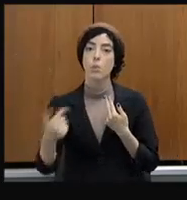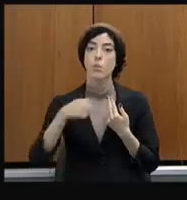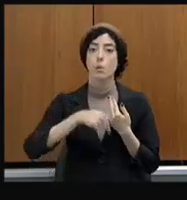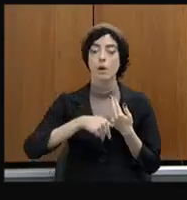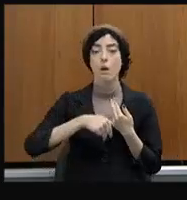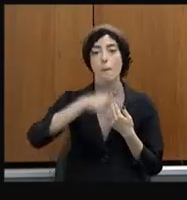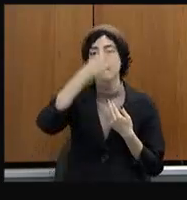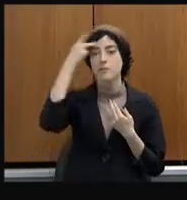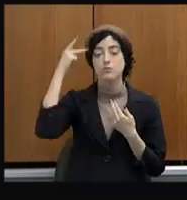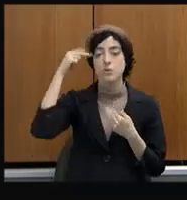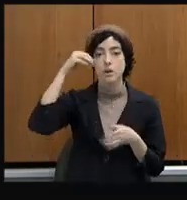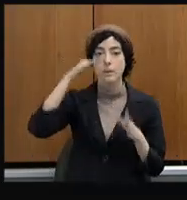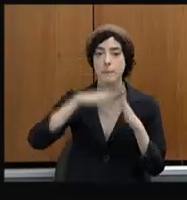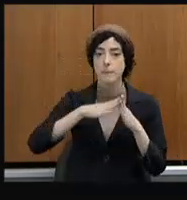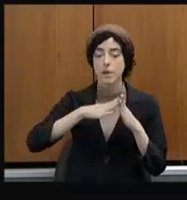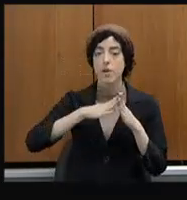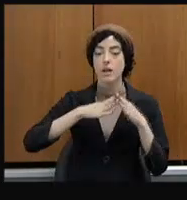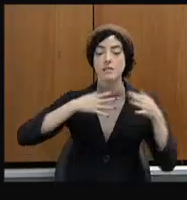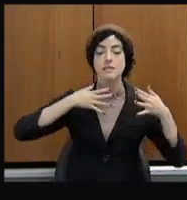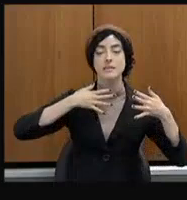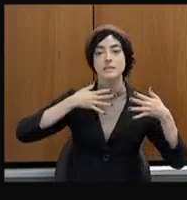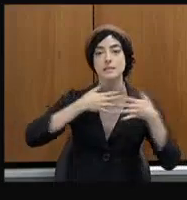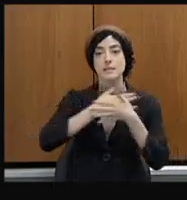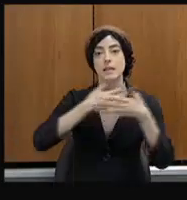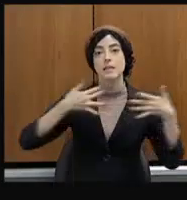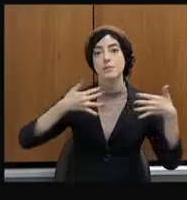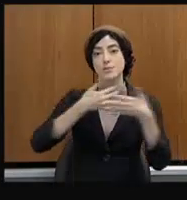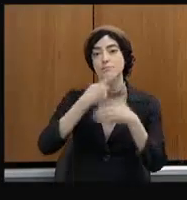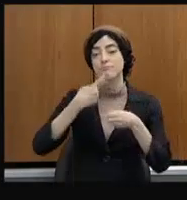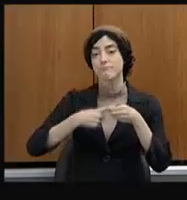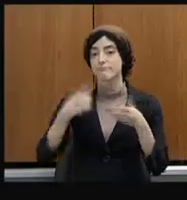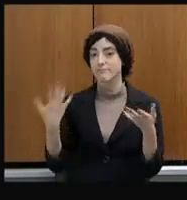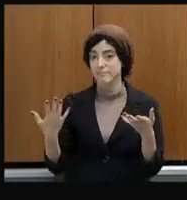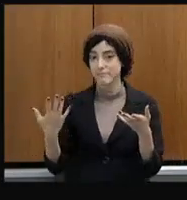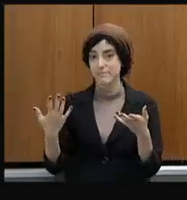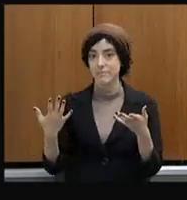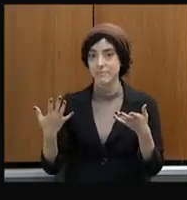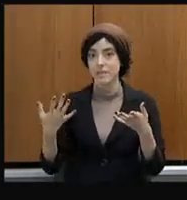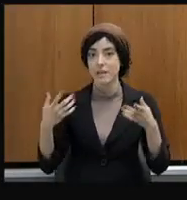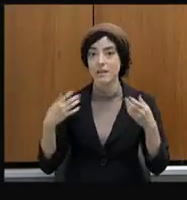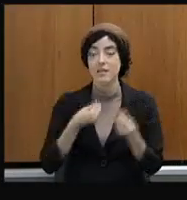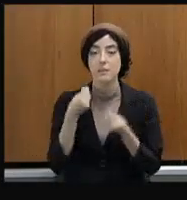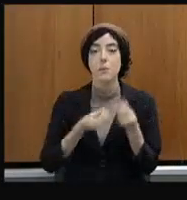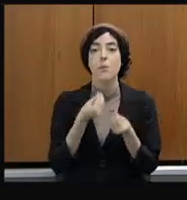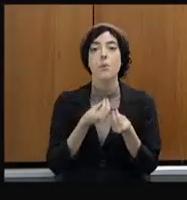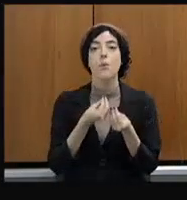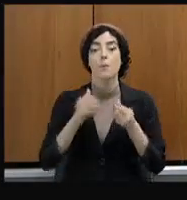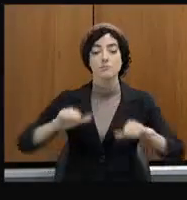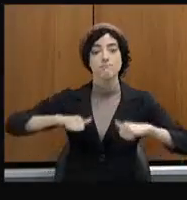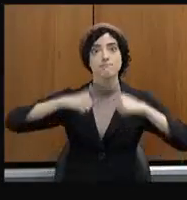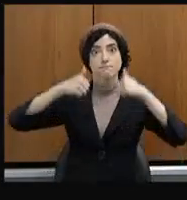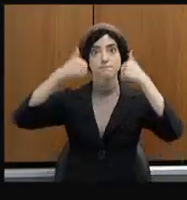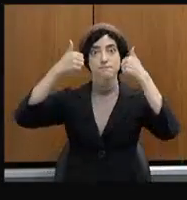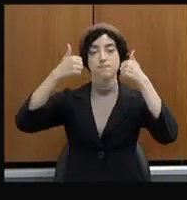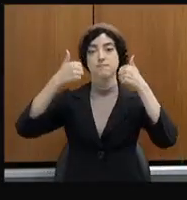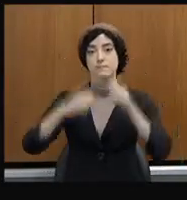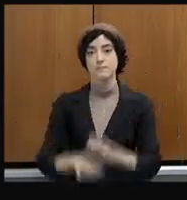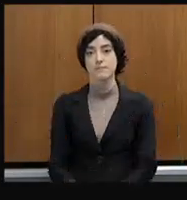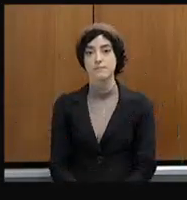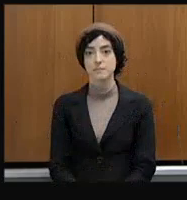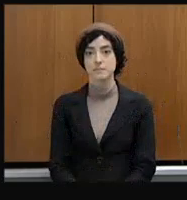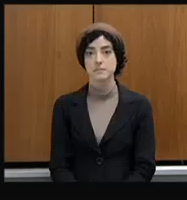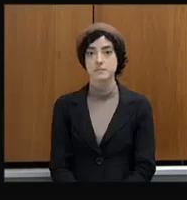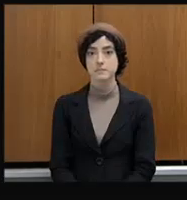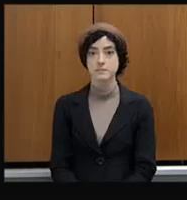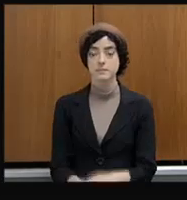governador, quer melhorar a segurança pública, quer avançar, como foi dito no projeto, tanto o 65